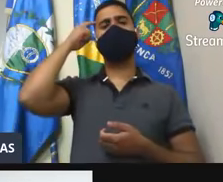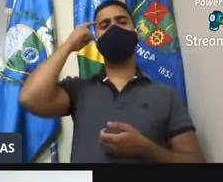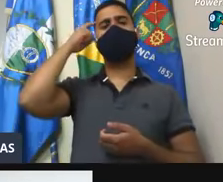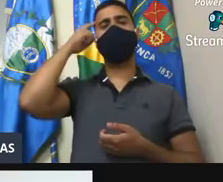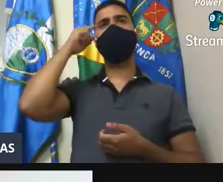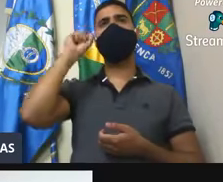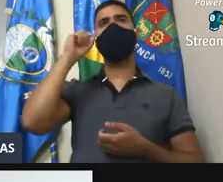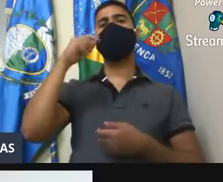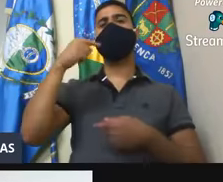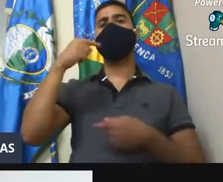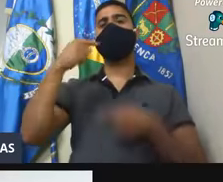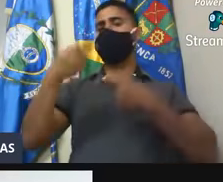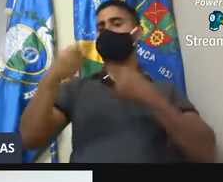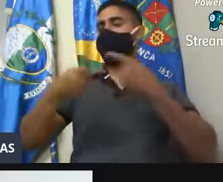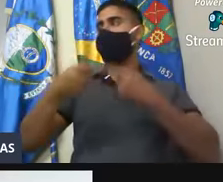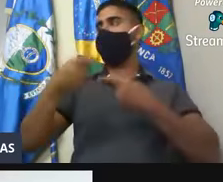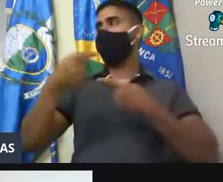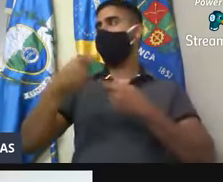discutido.